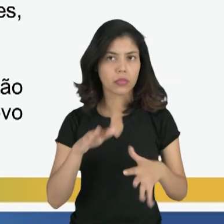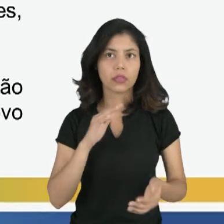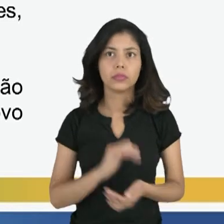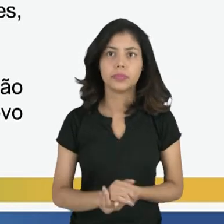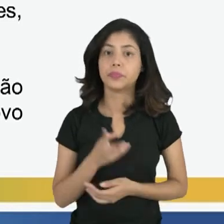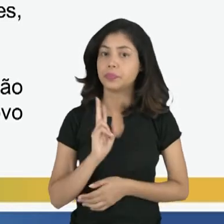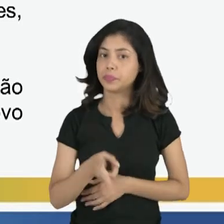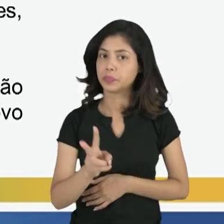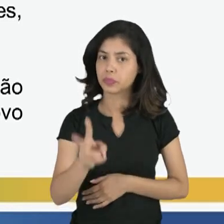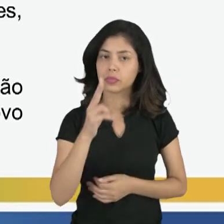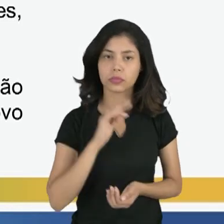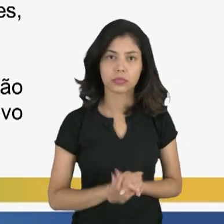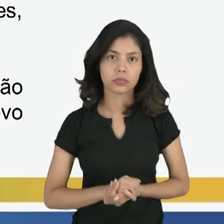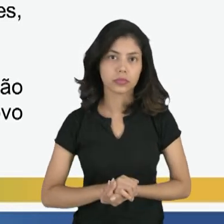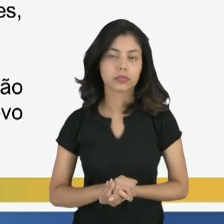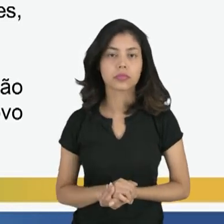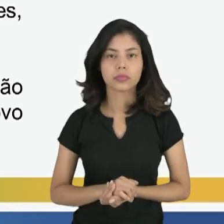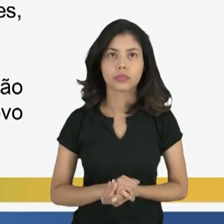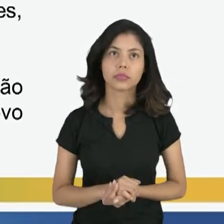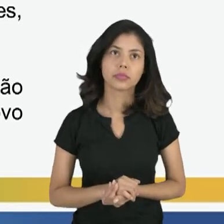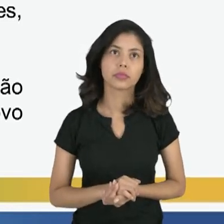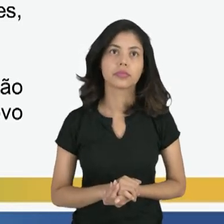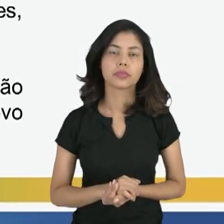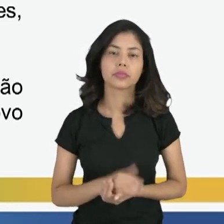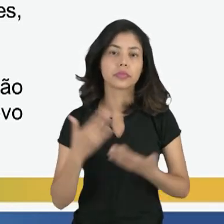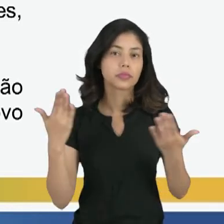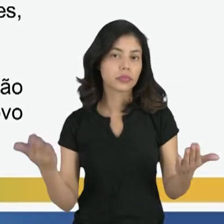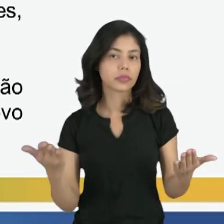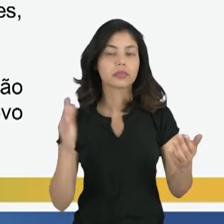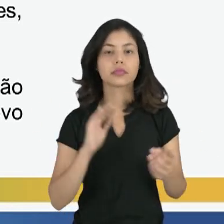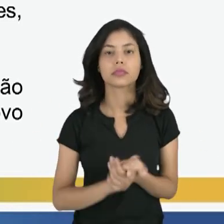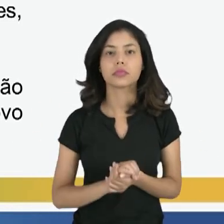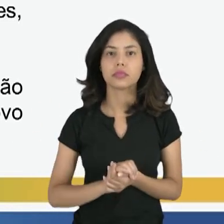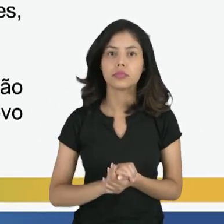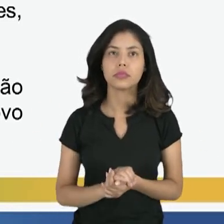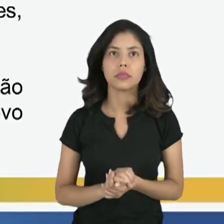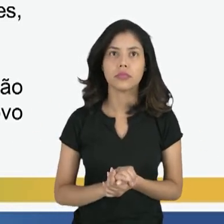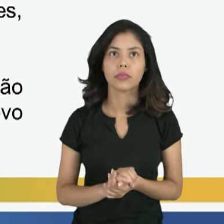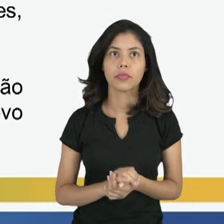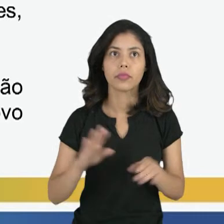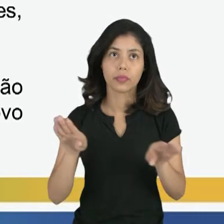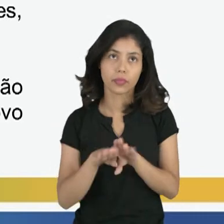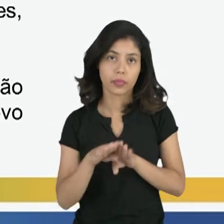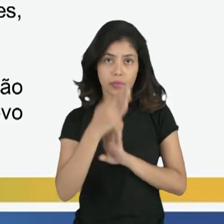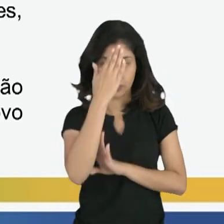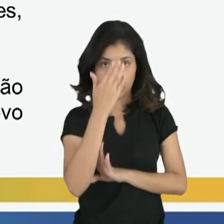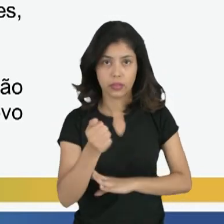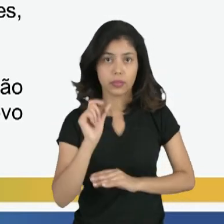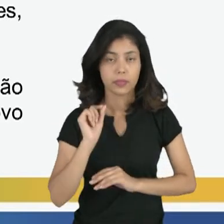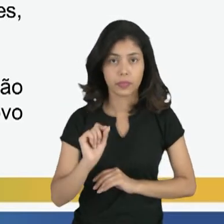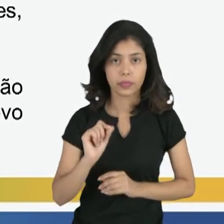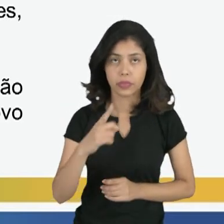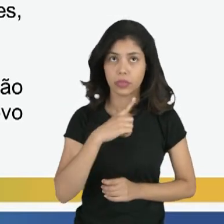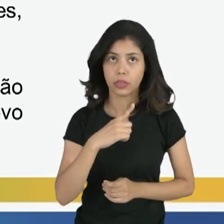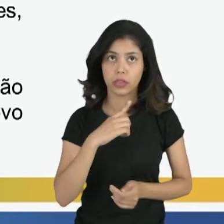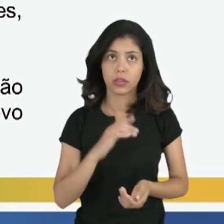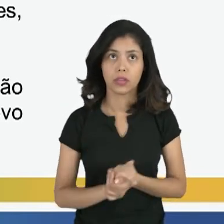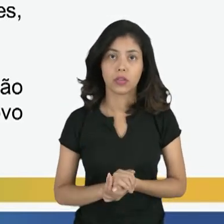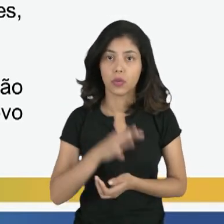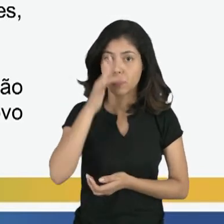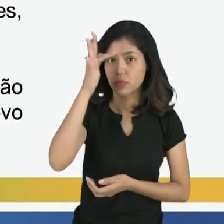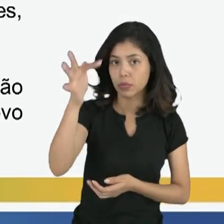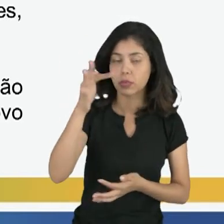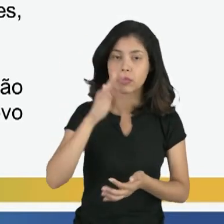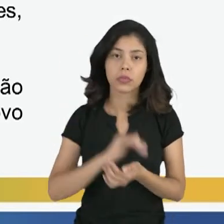esse constante Devi, né? Então, vai dizer outra coisa mais, parece, Tidagad, que o